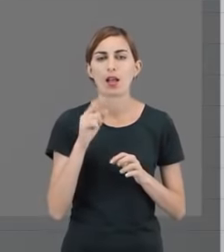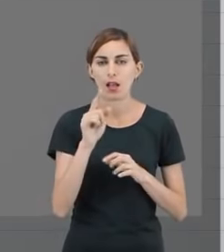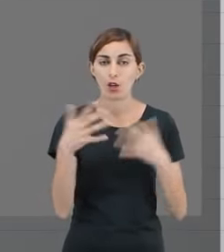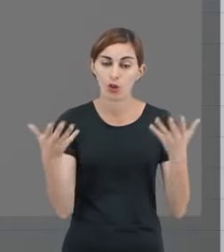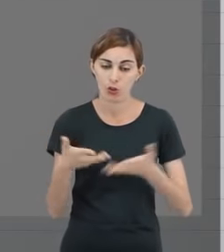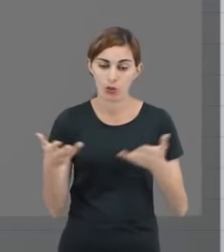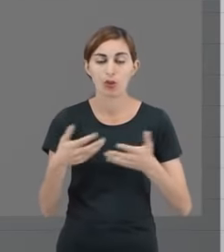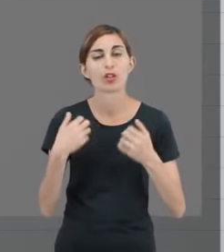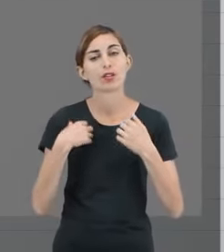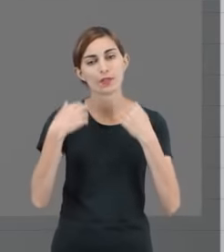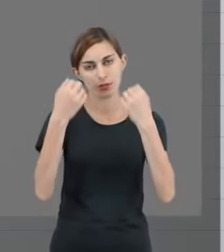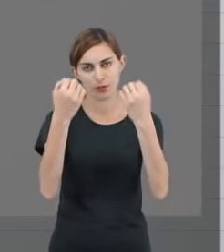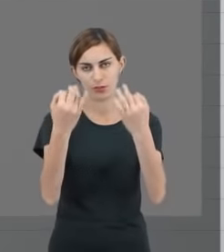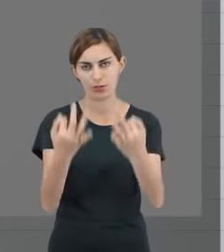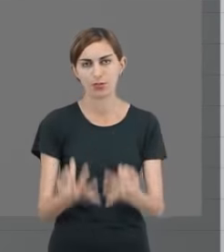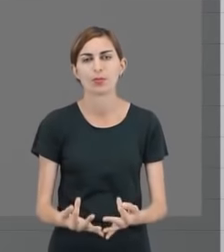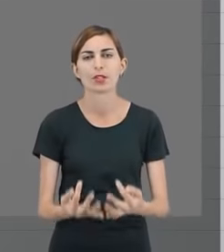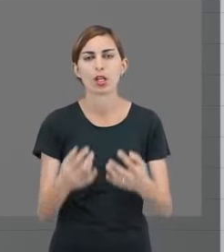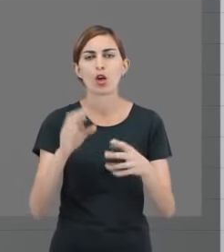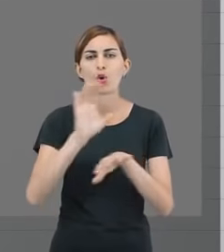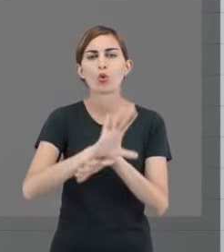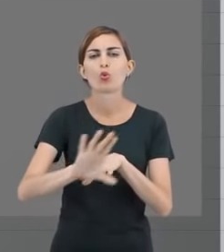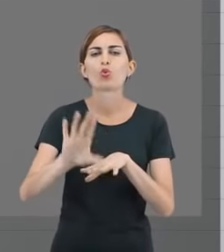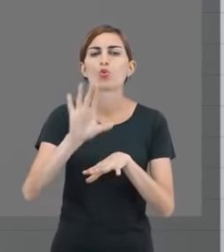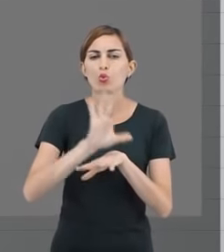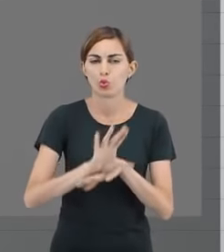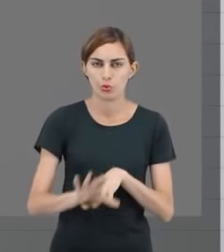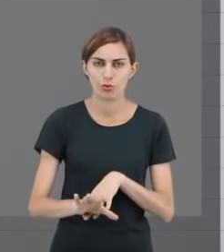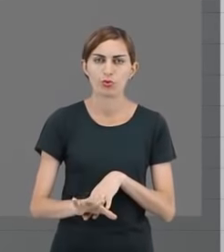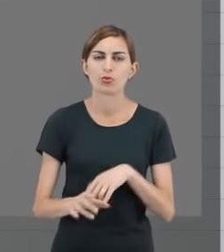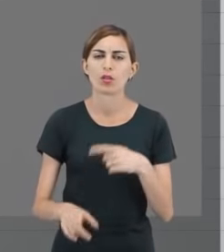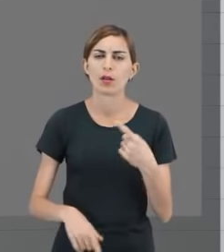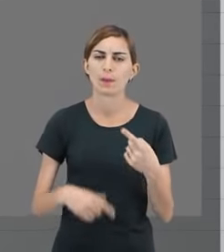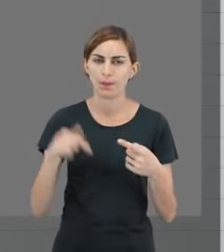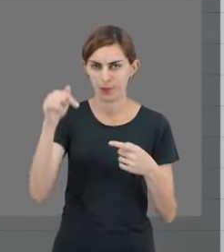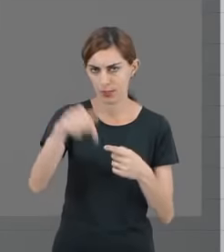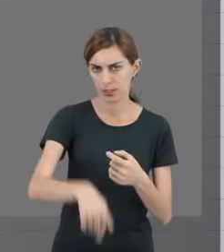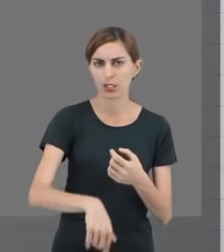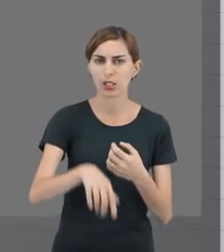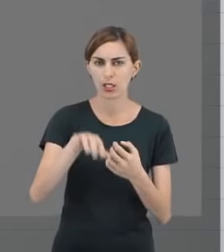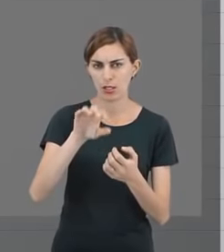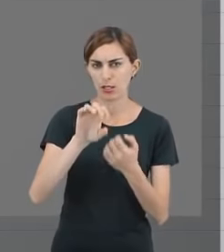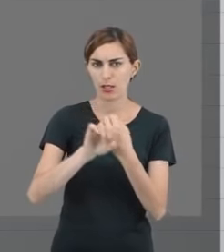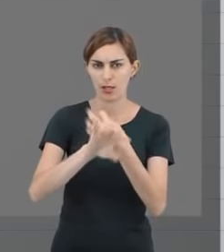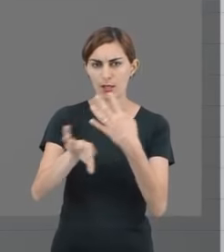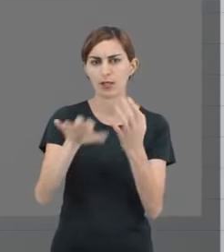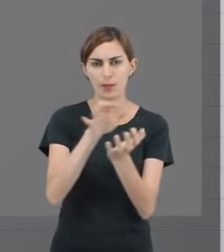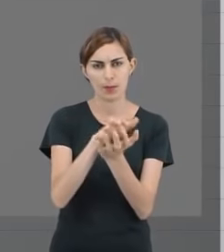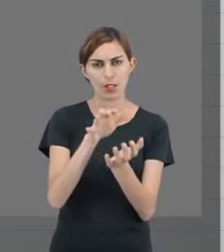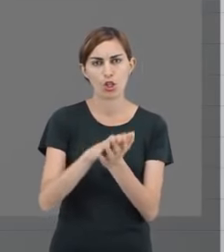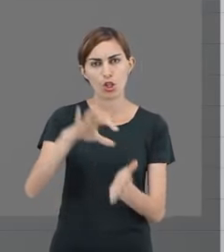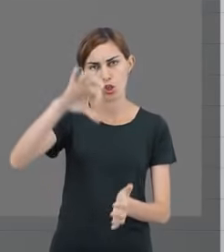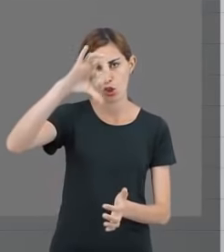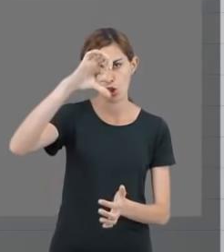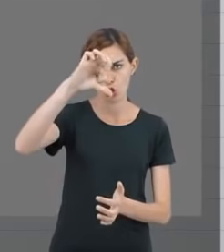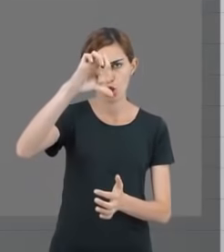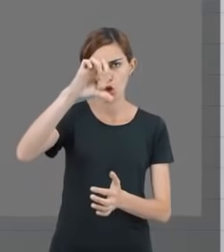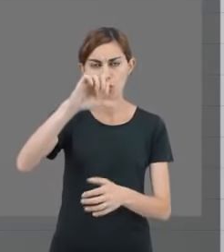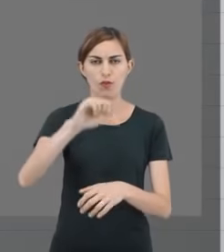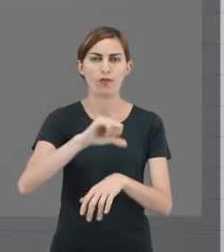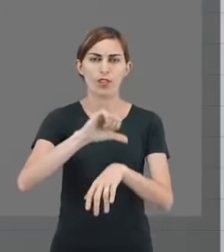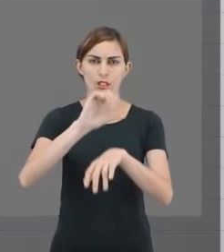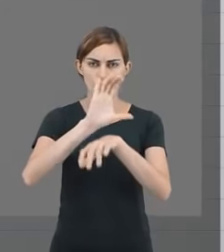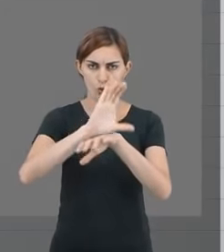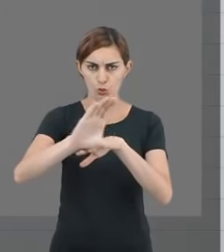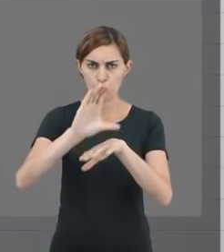Agora a gente vai falar dos cursos que ofertamos. Aqui na AD Pernambuco nós oferecemos nove cursos